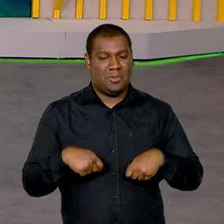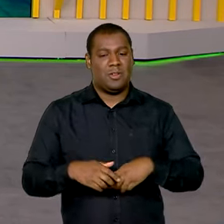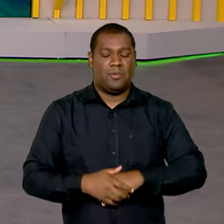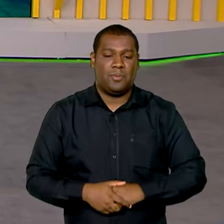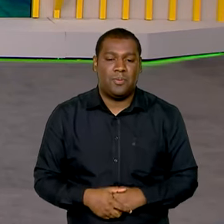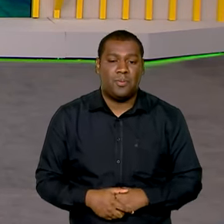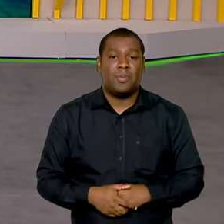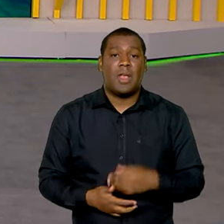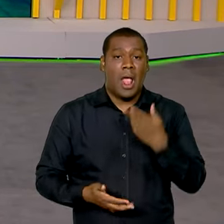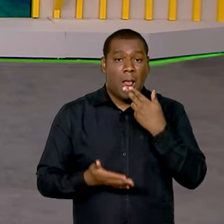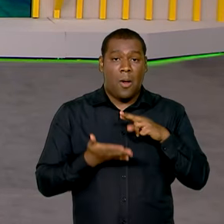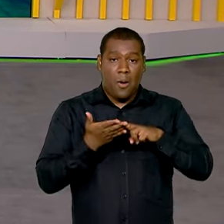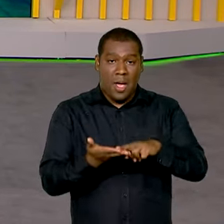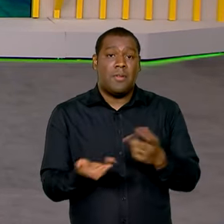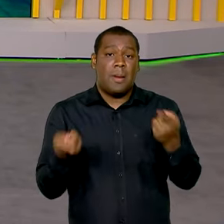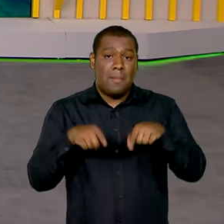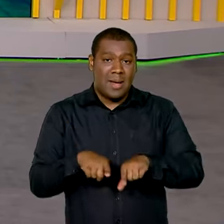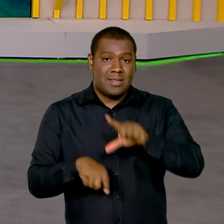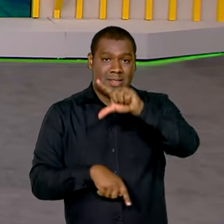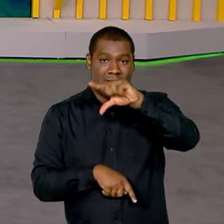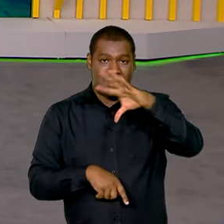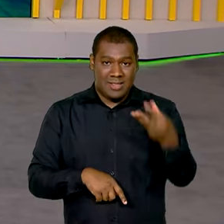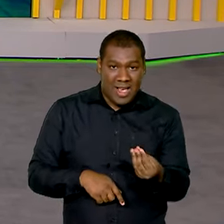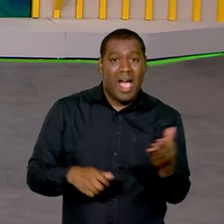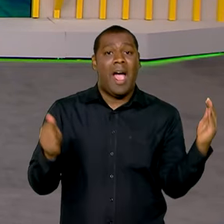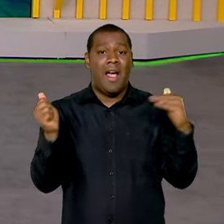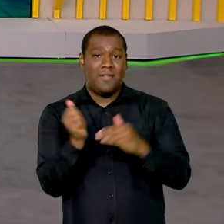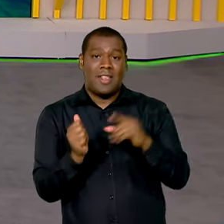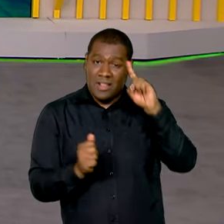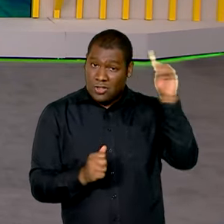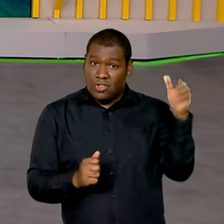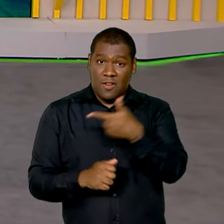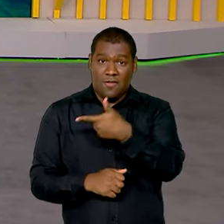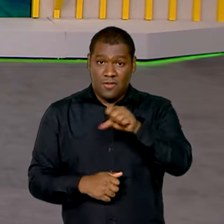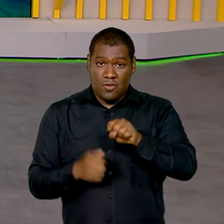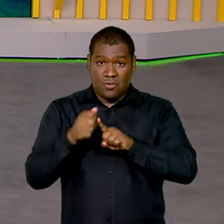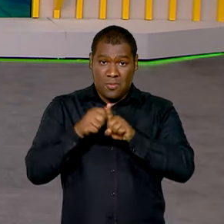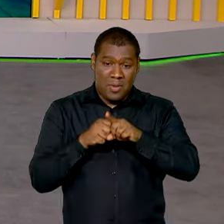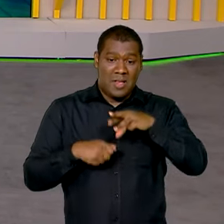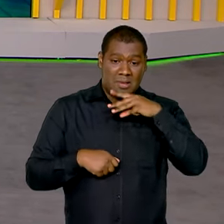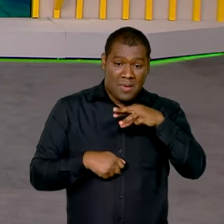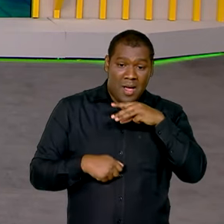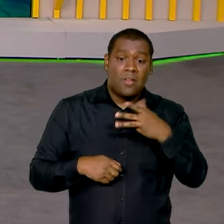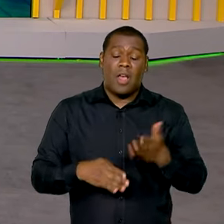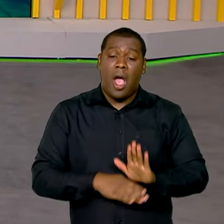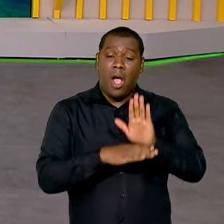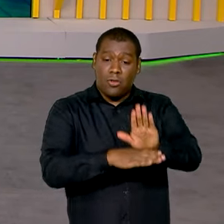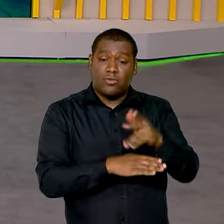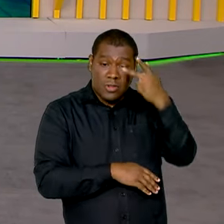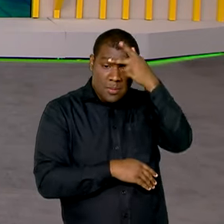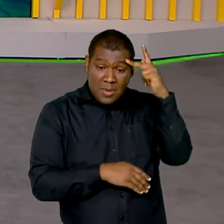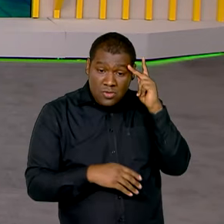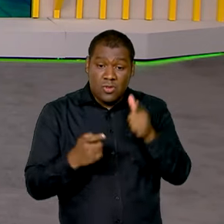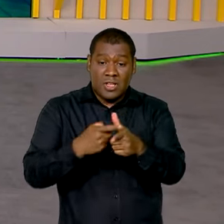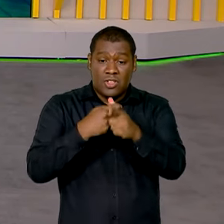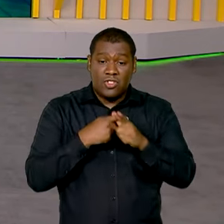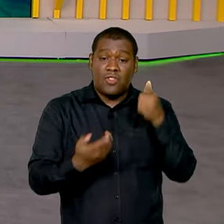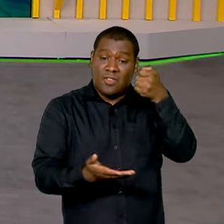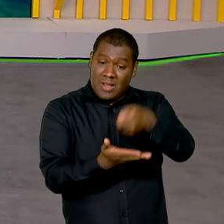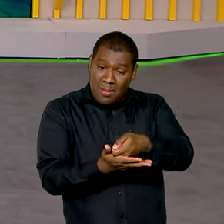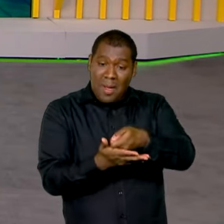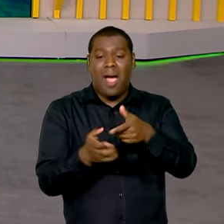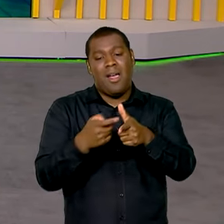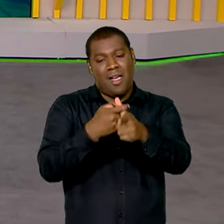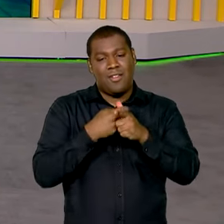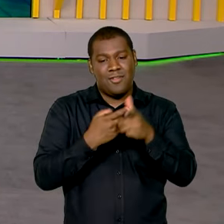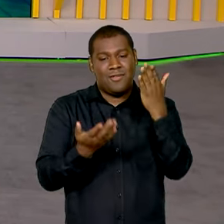Correios e Serasa estão realizando até o dia 28 deste mês um mega feirão do Desenrola Brasil de renegociação de dívidas.